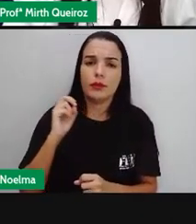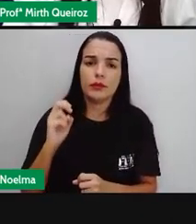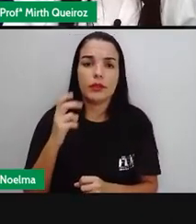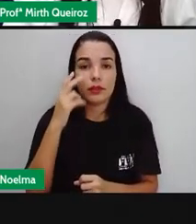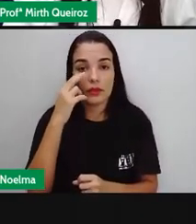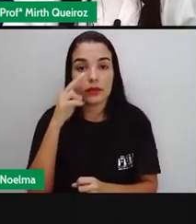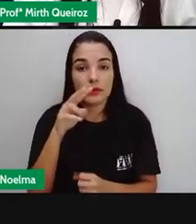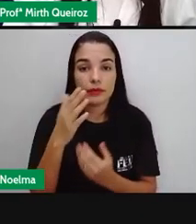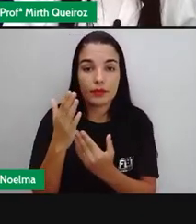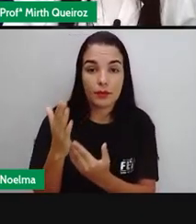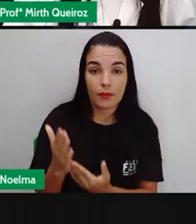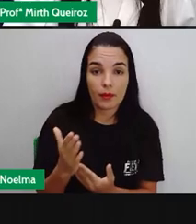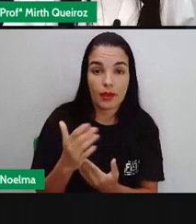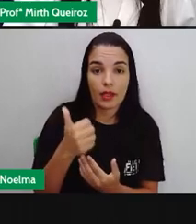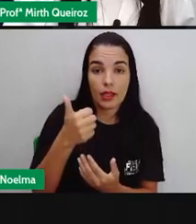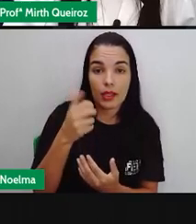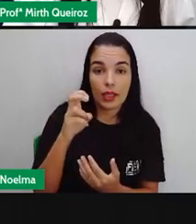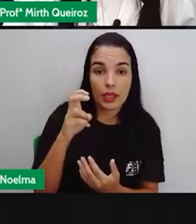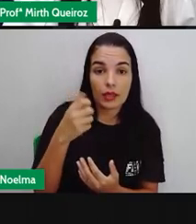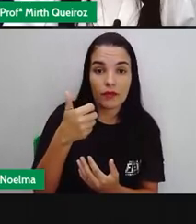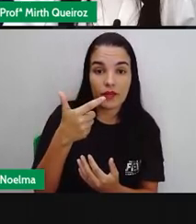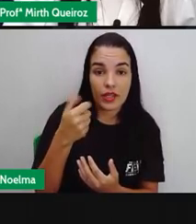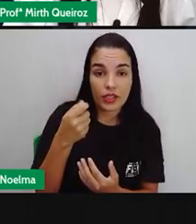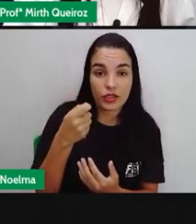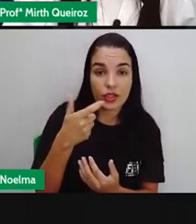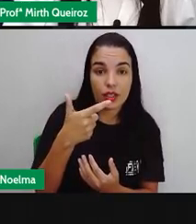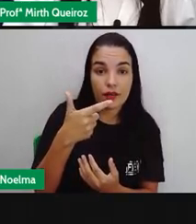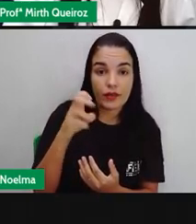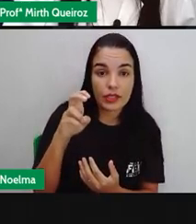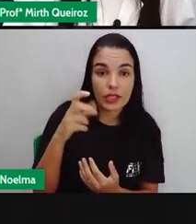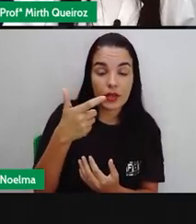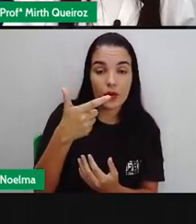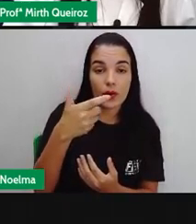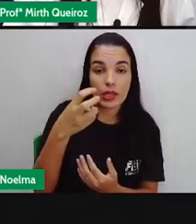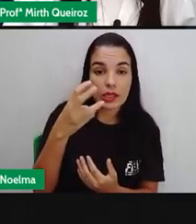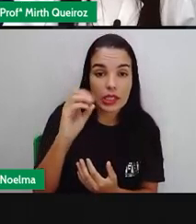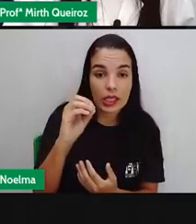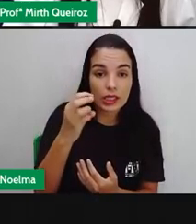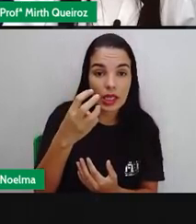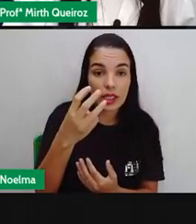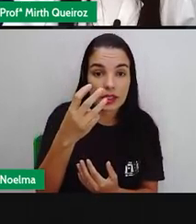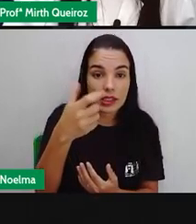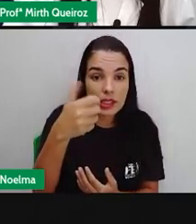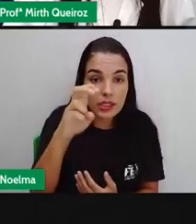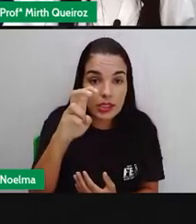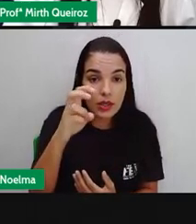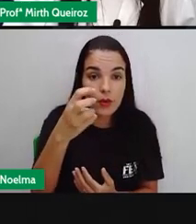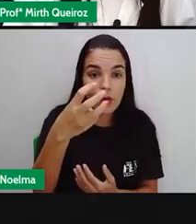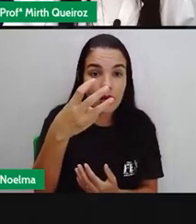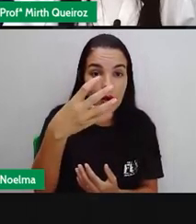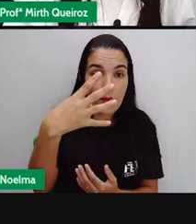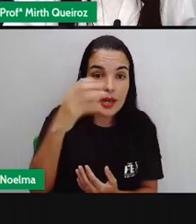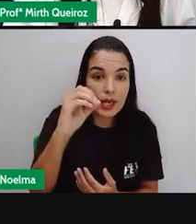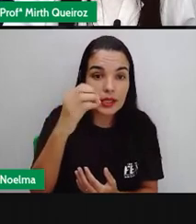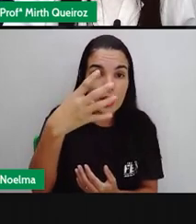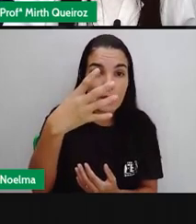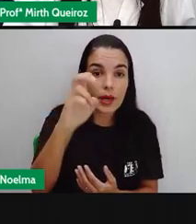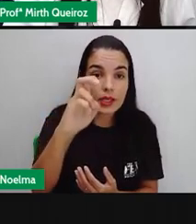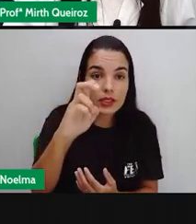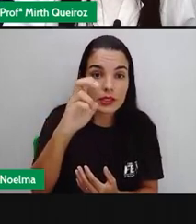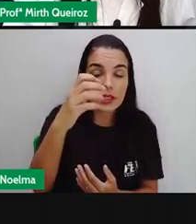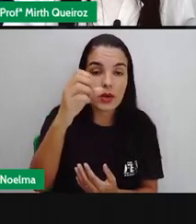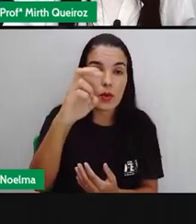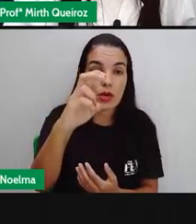10 15 20 25 30 35 40